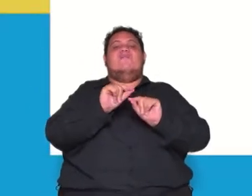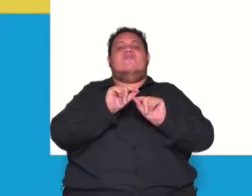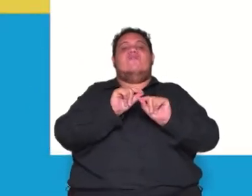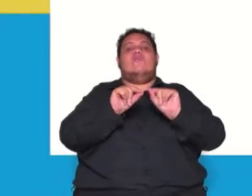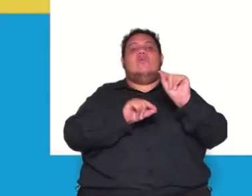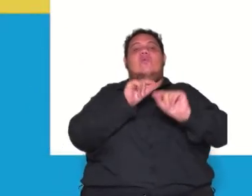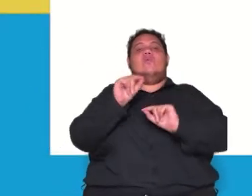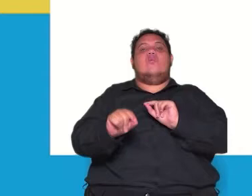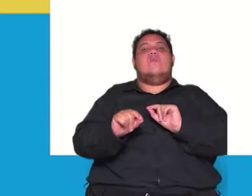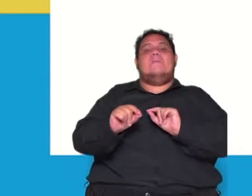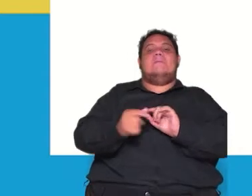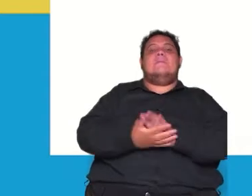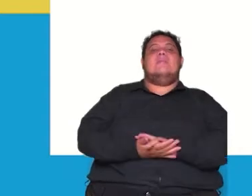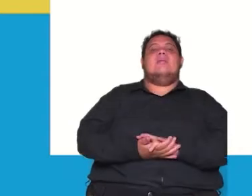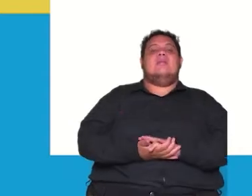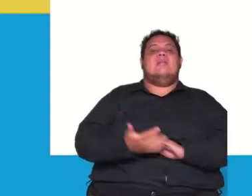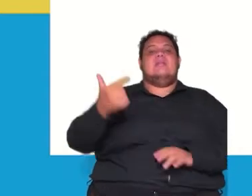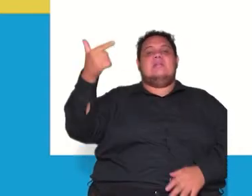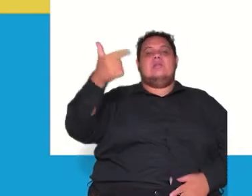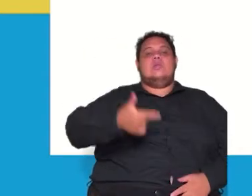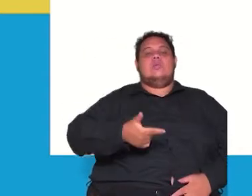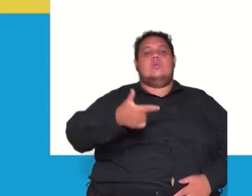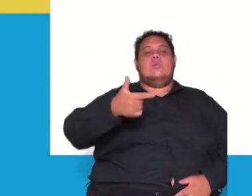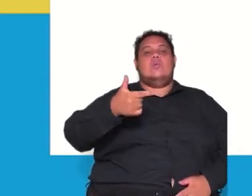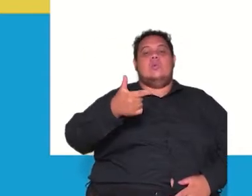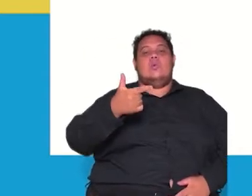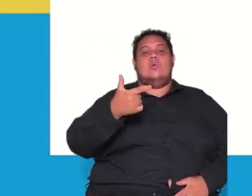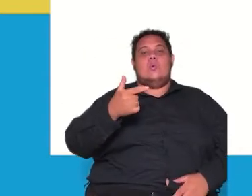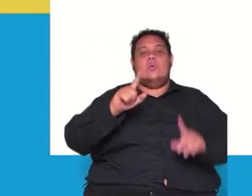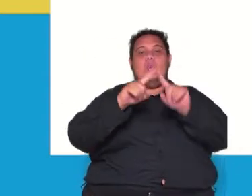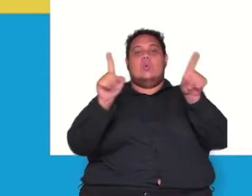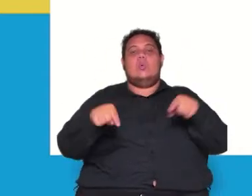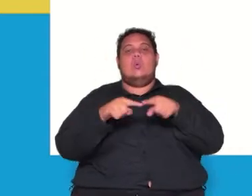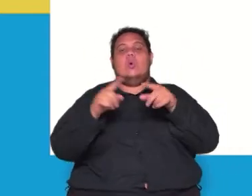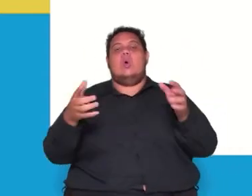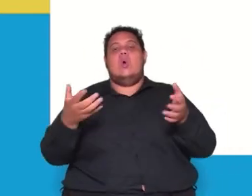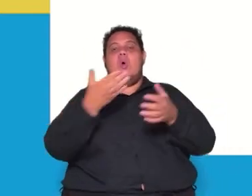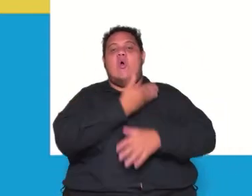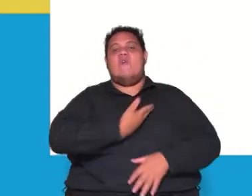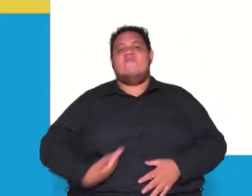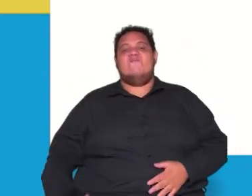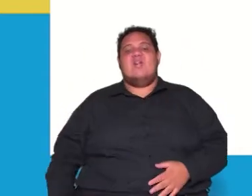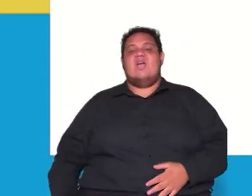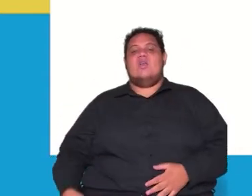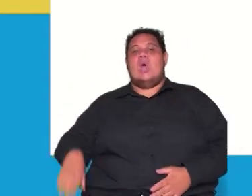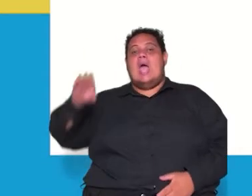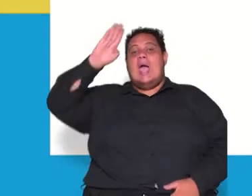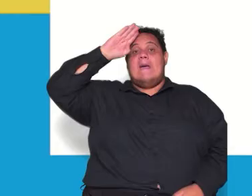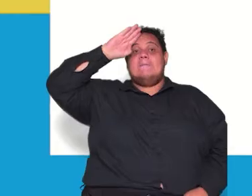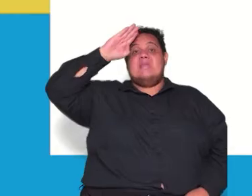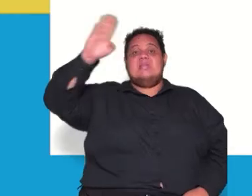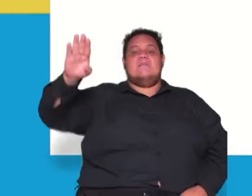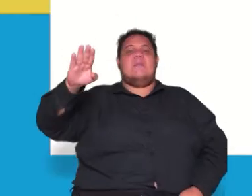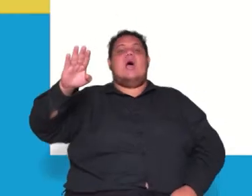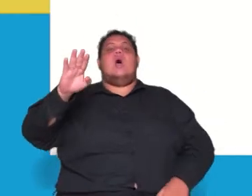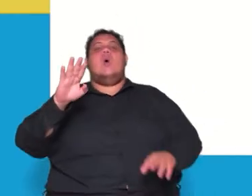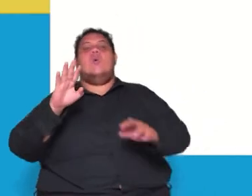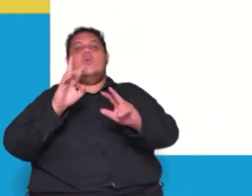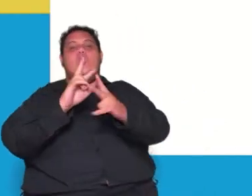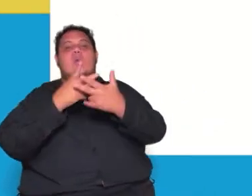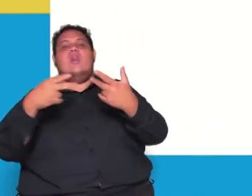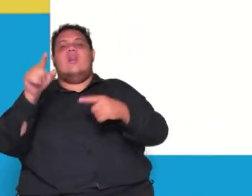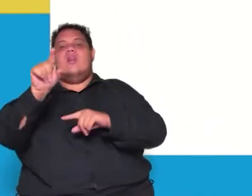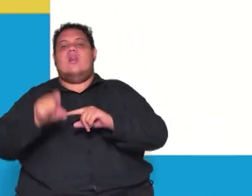segundo tratado do governo civil a principal obra de John